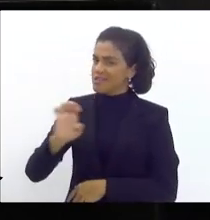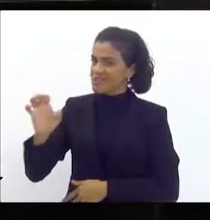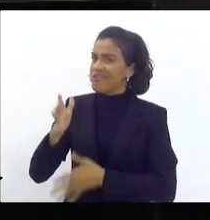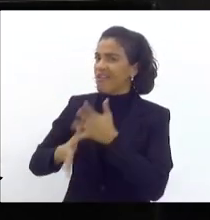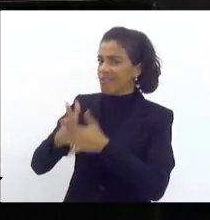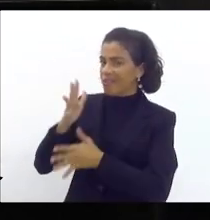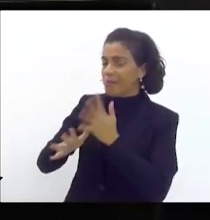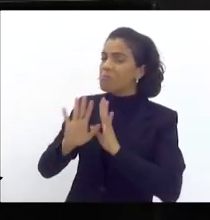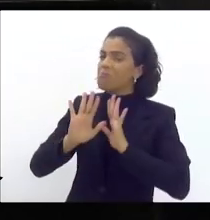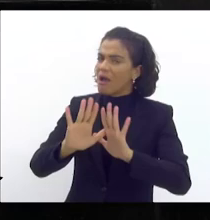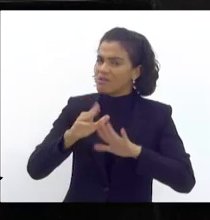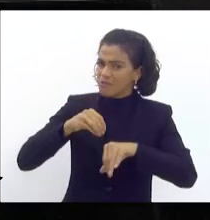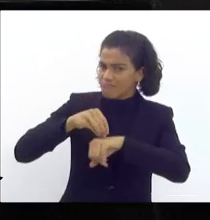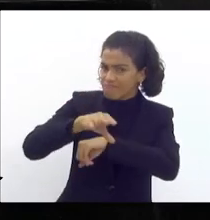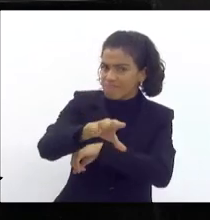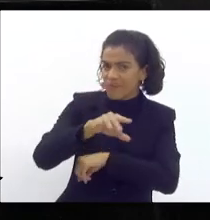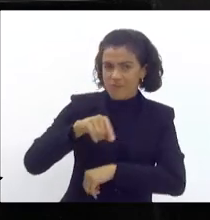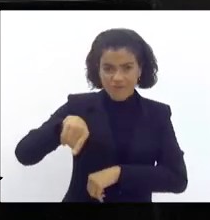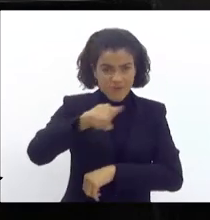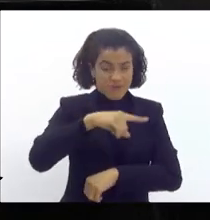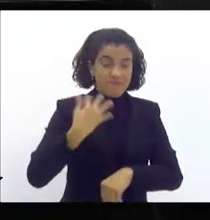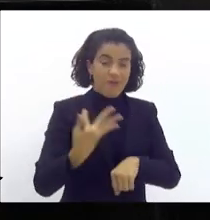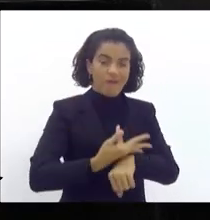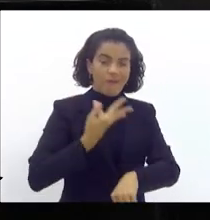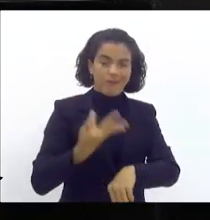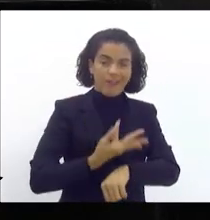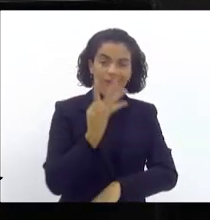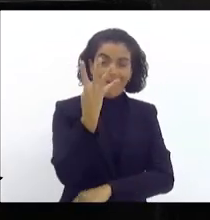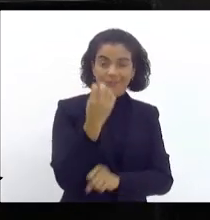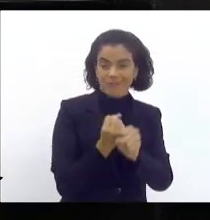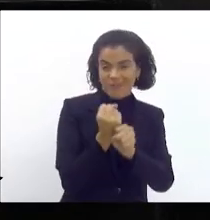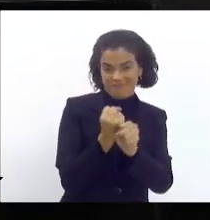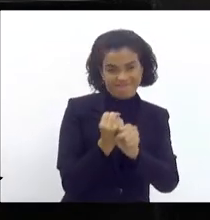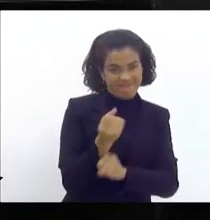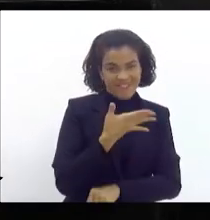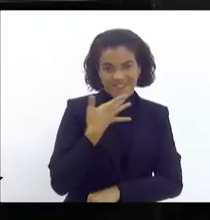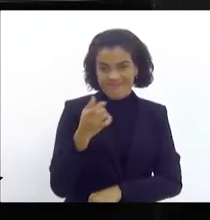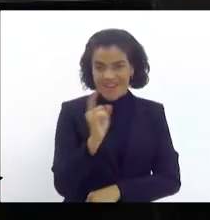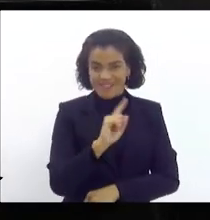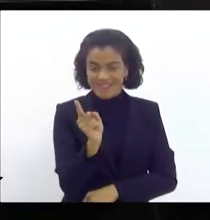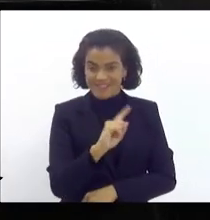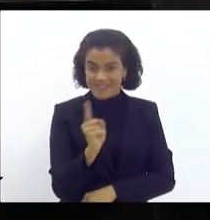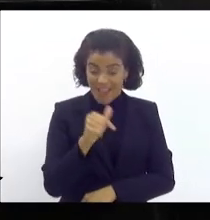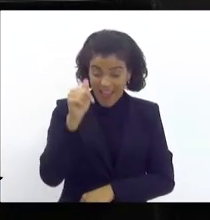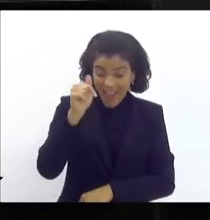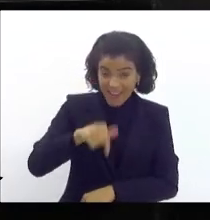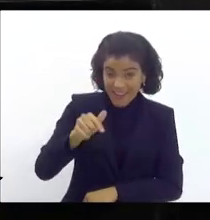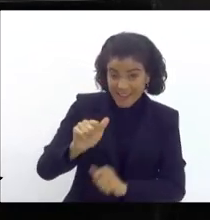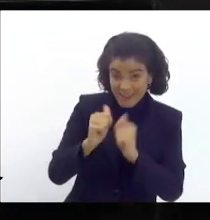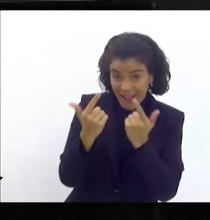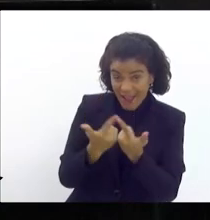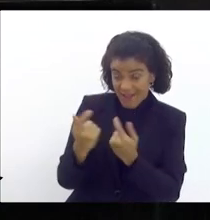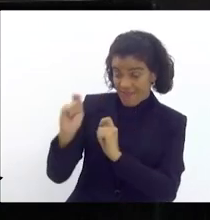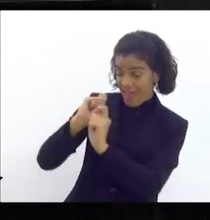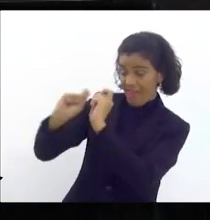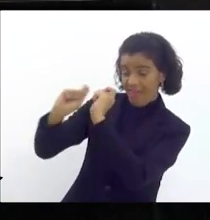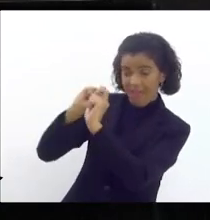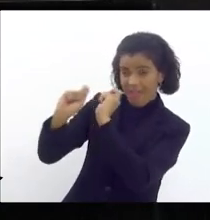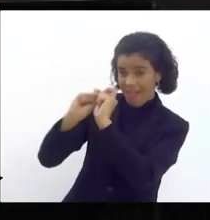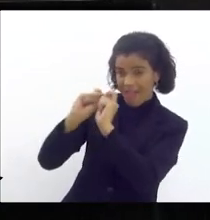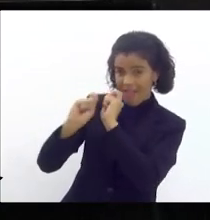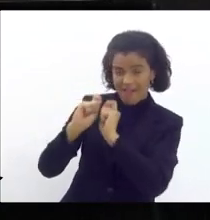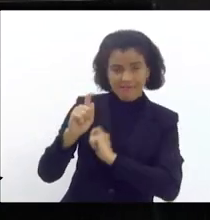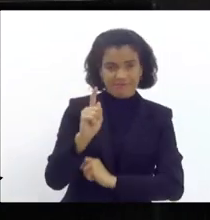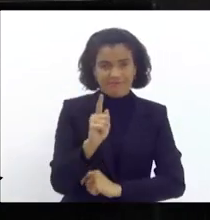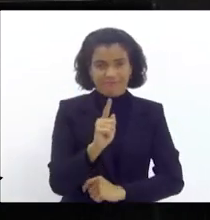Mas uma coisa eu falo, vocês vão ter que aturar a gente quatro anos, porque não vai ser fácil. Aqui, vocês não vão doutrinar e não vão fazer isso